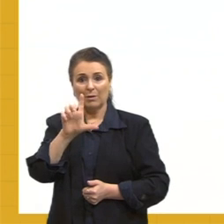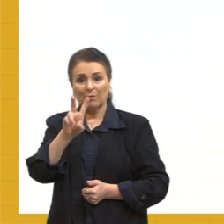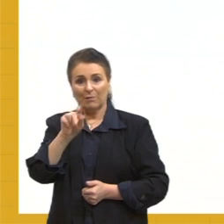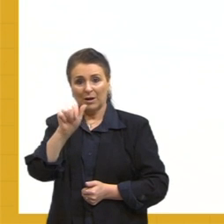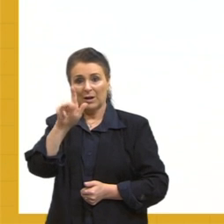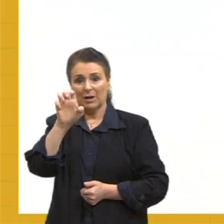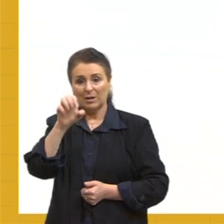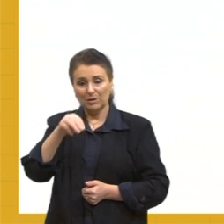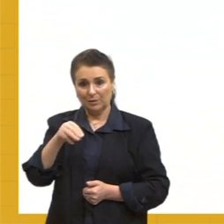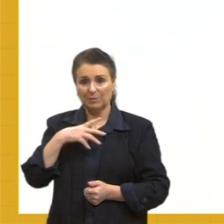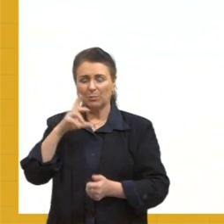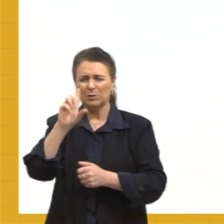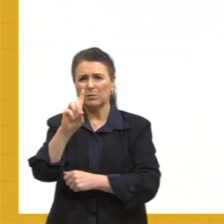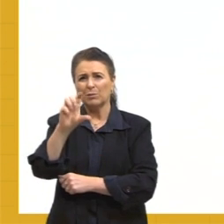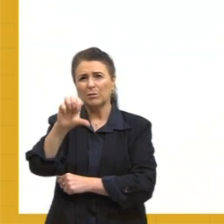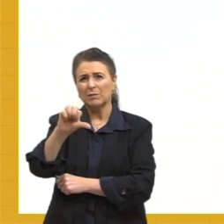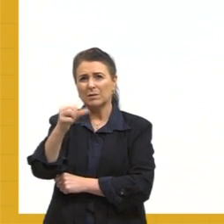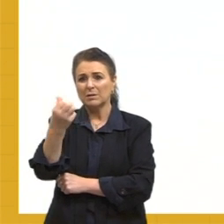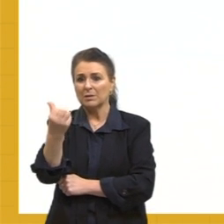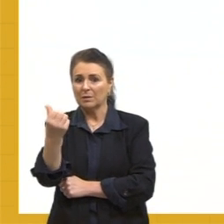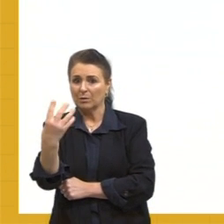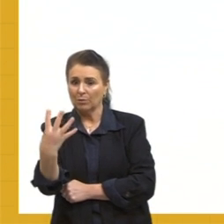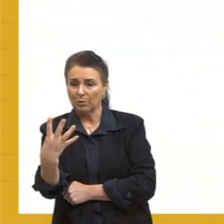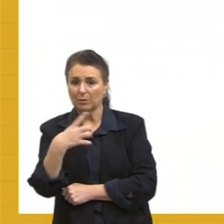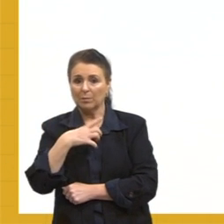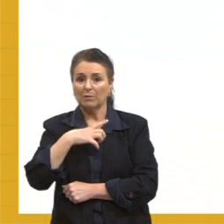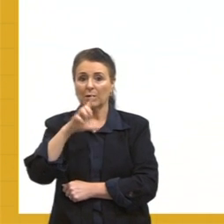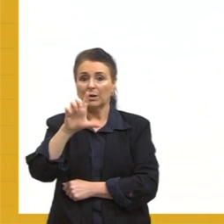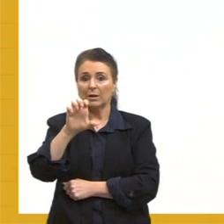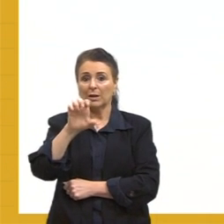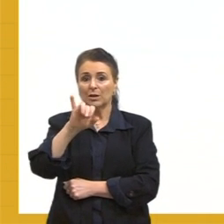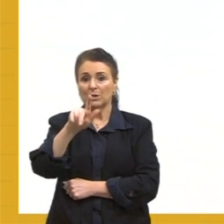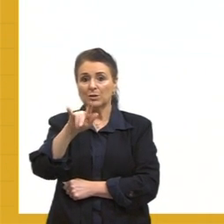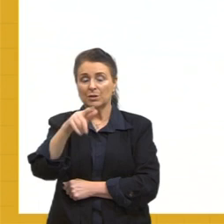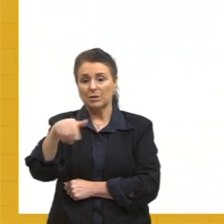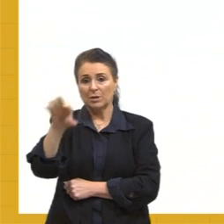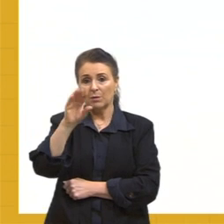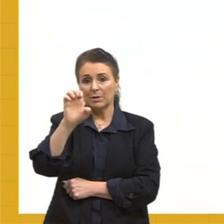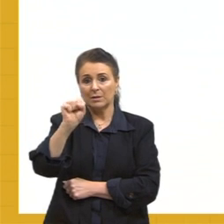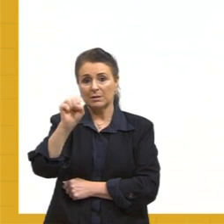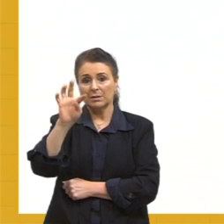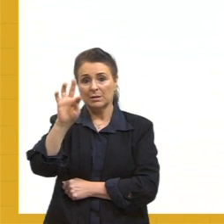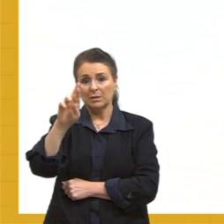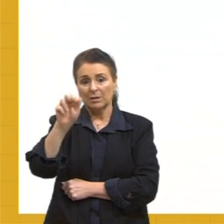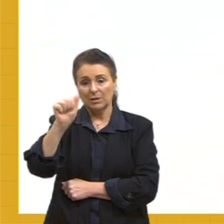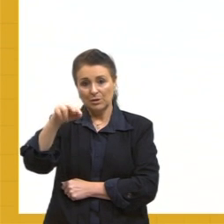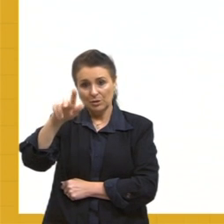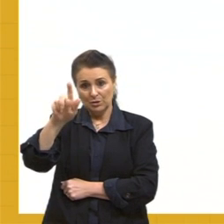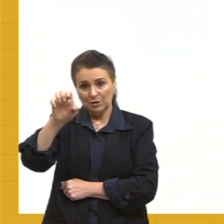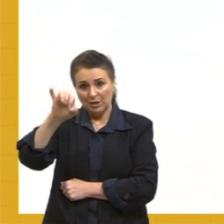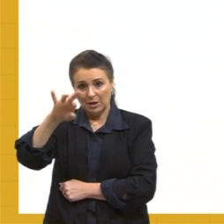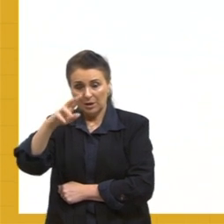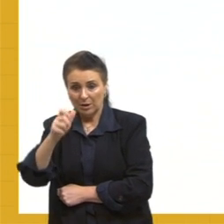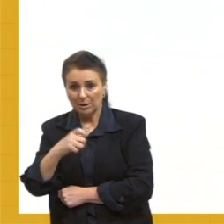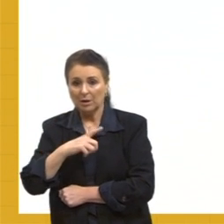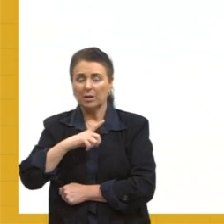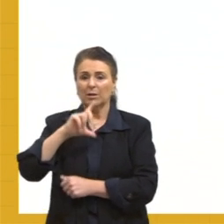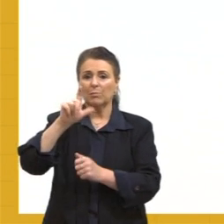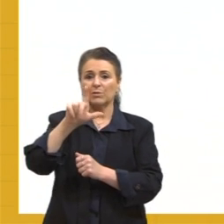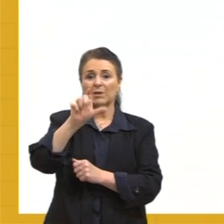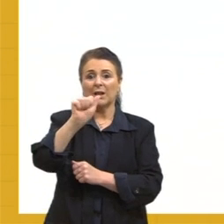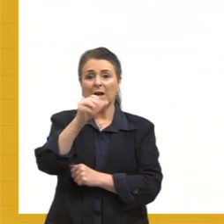Em 1964, ela publicou A Legião Estrangeira, em 1960, Laços de Família, que foi seu primeiro livro de contos,